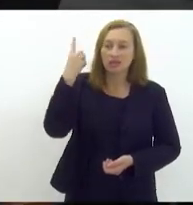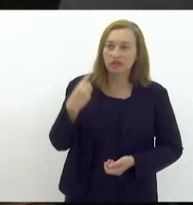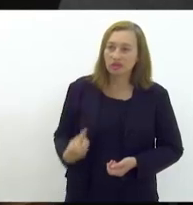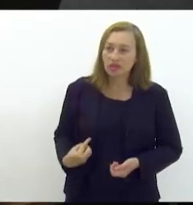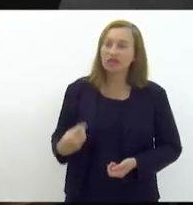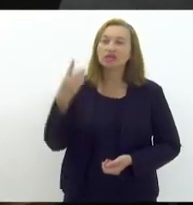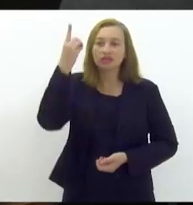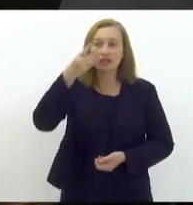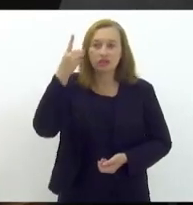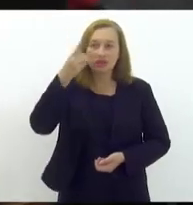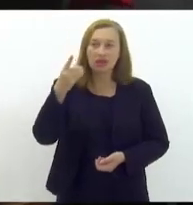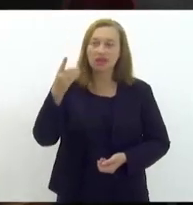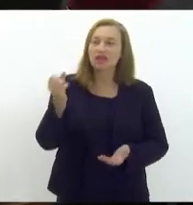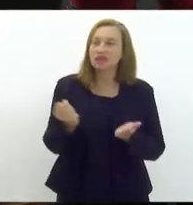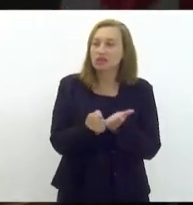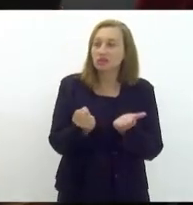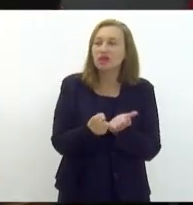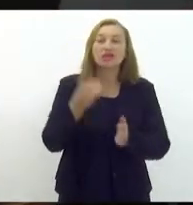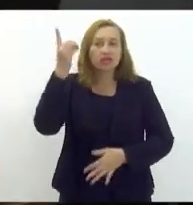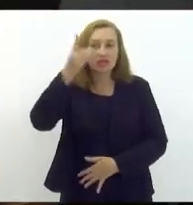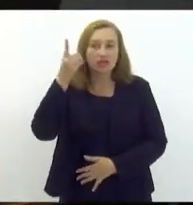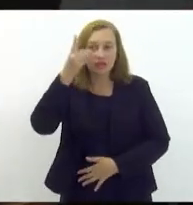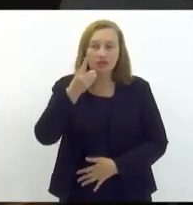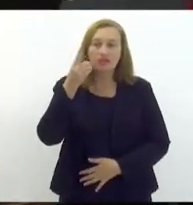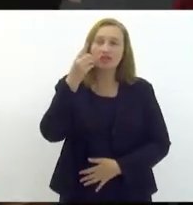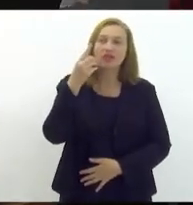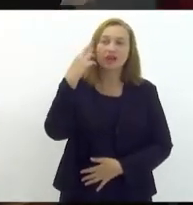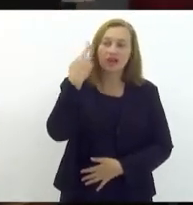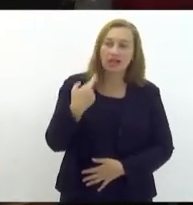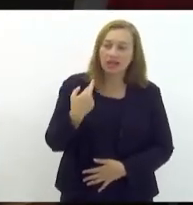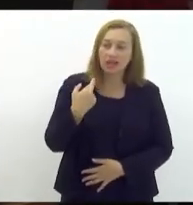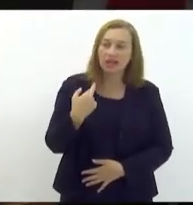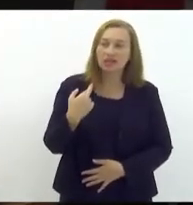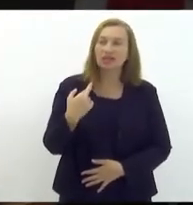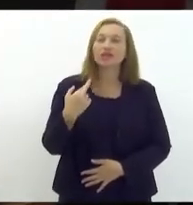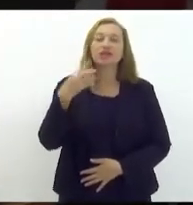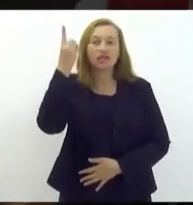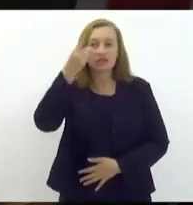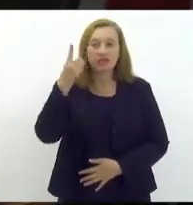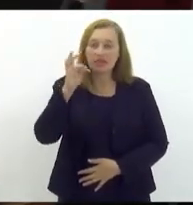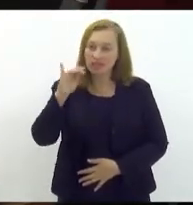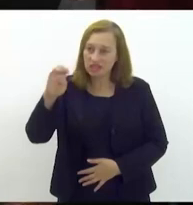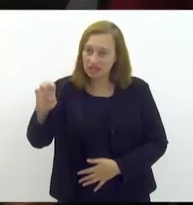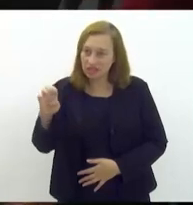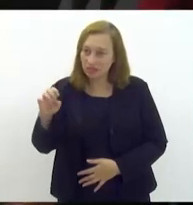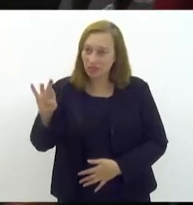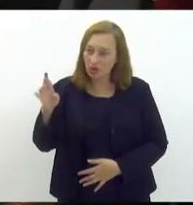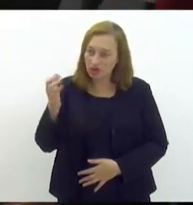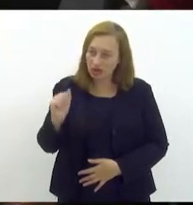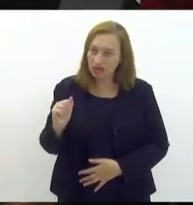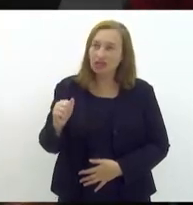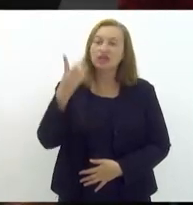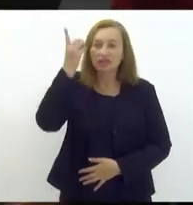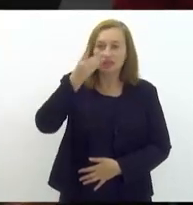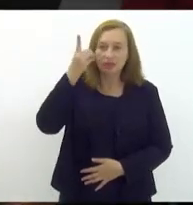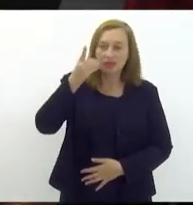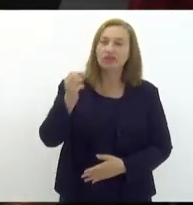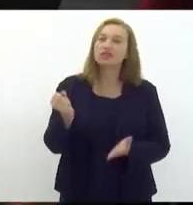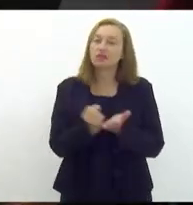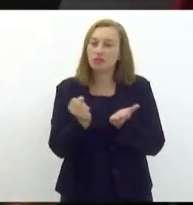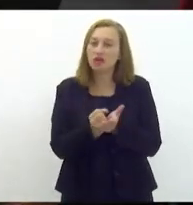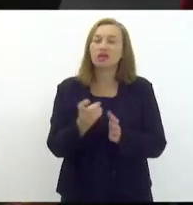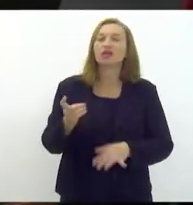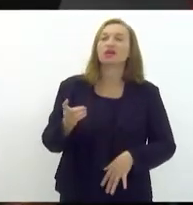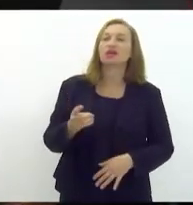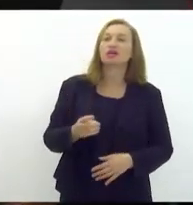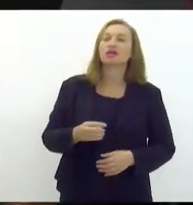Balbi, deputado Samuel Malafaia, deputada Renata Souza, deputada Franciane Motto, deputado Samuel, deputada